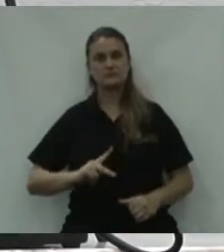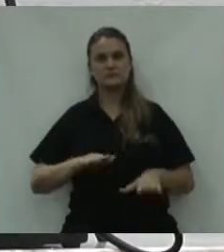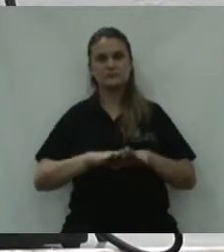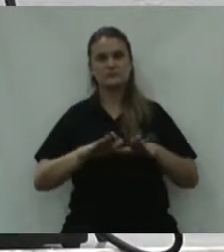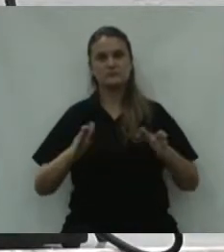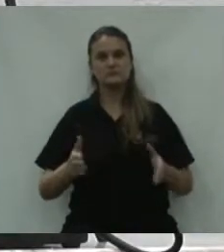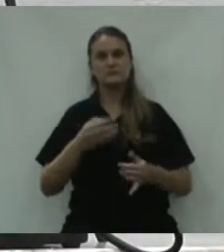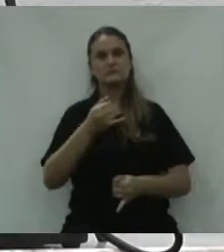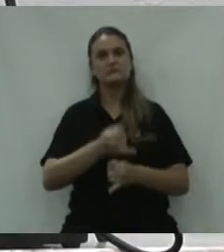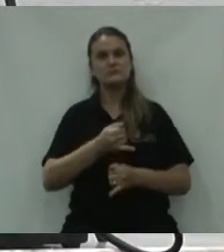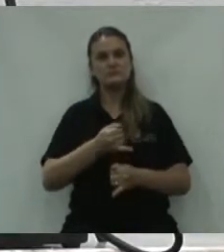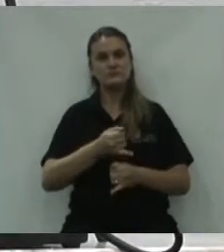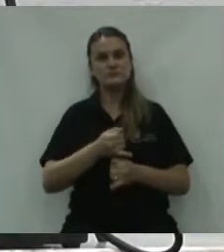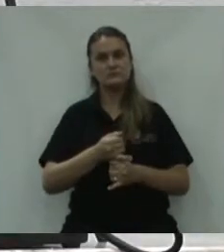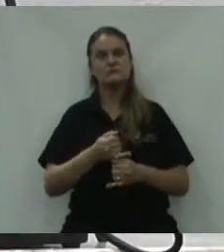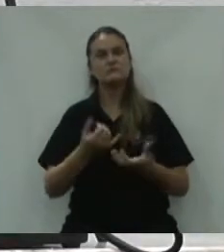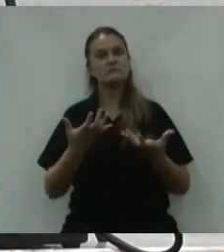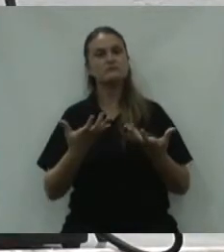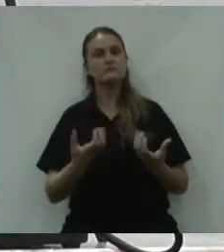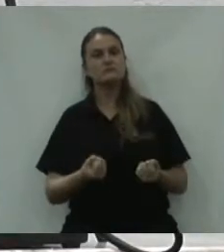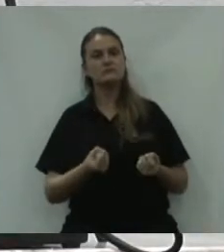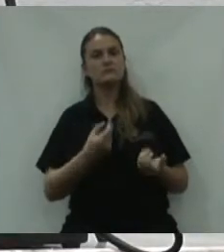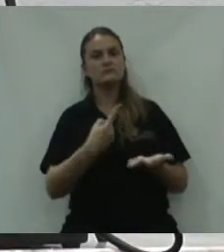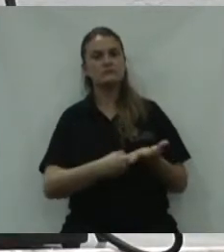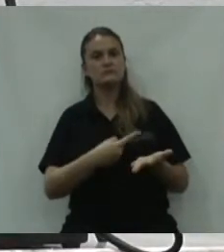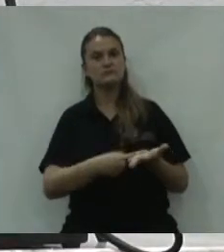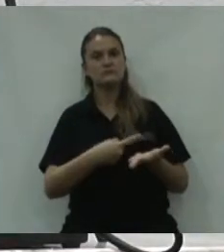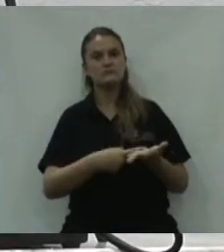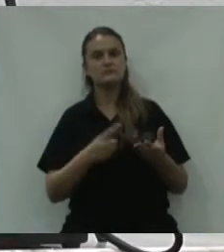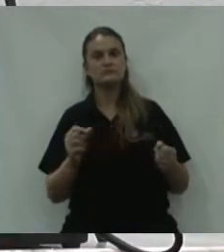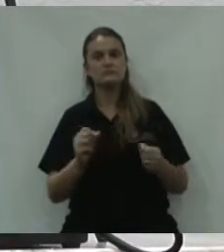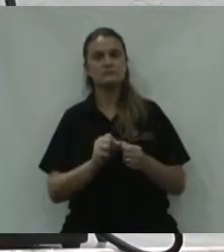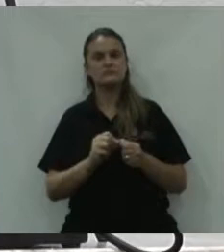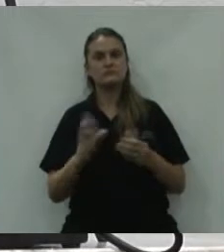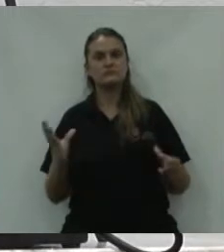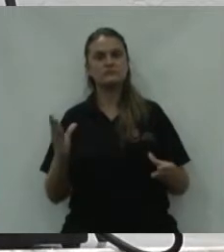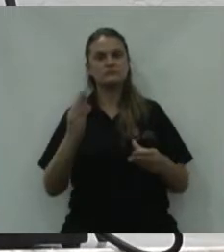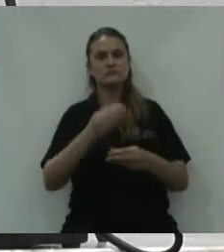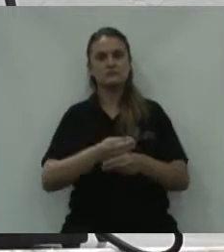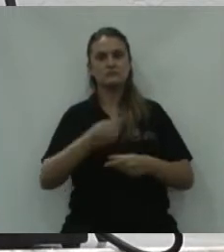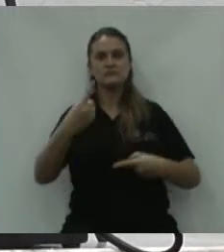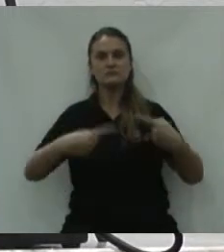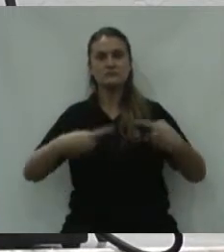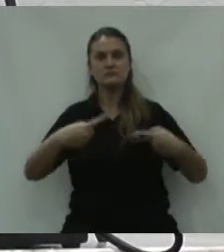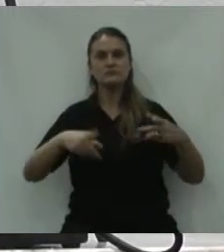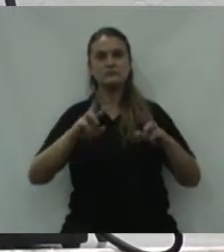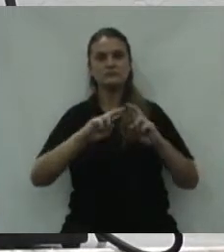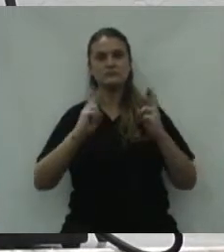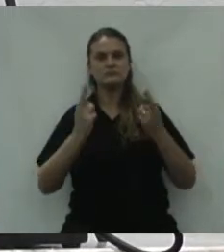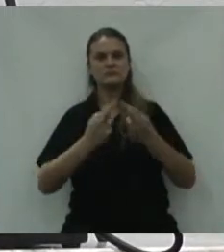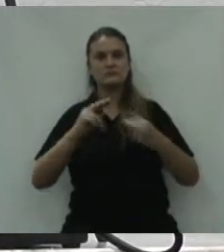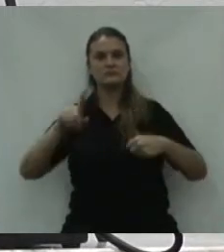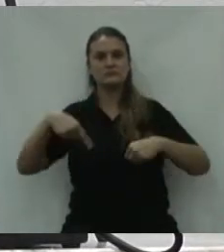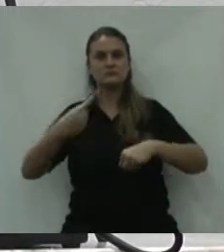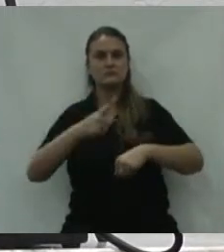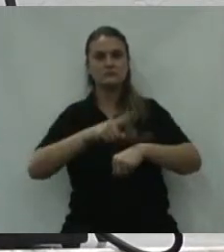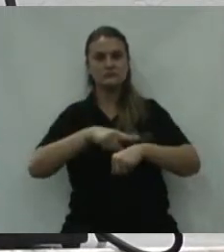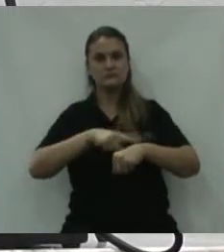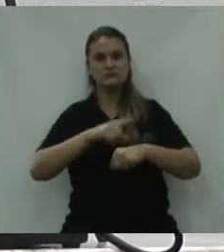presidente da mesa, diretora, que acordam com a inclusão e discussão na reunião